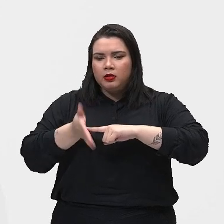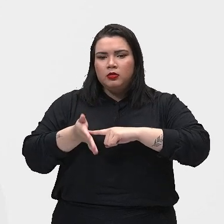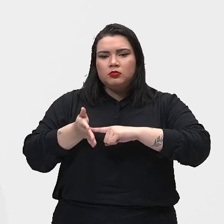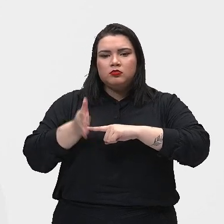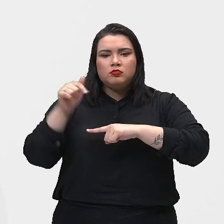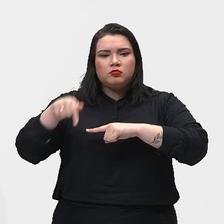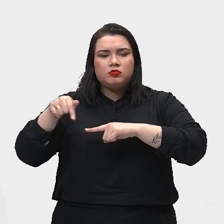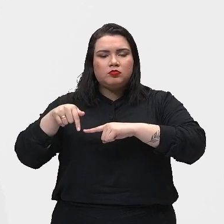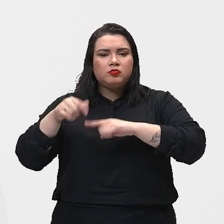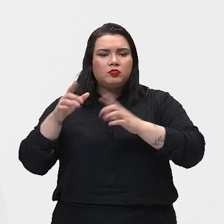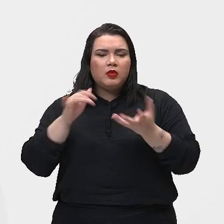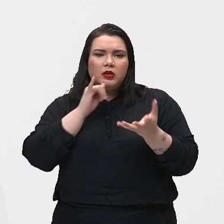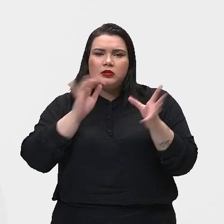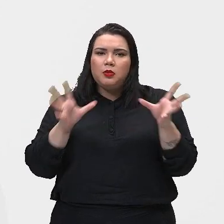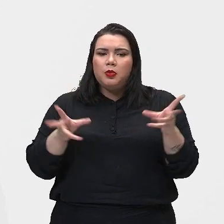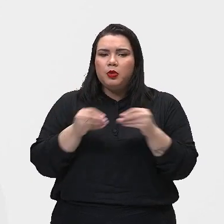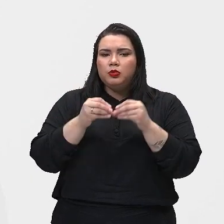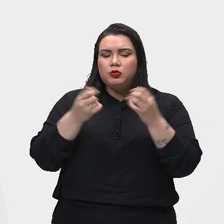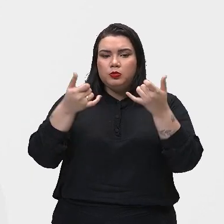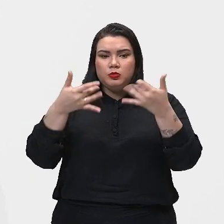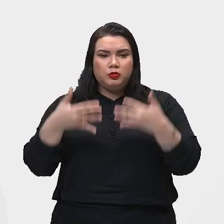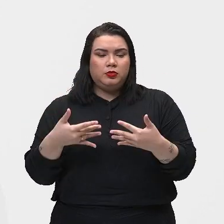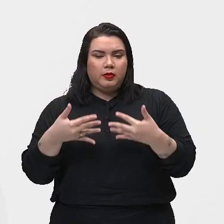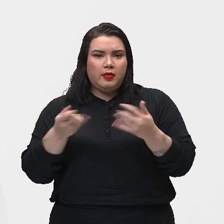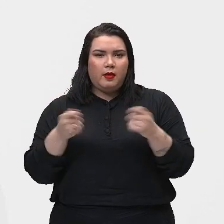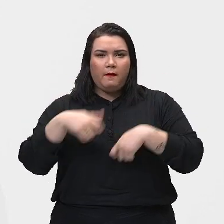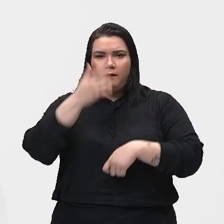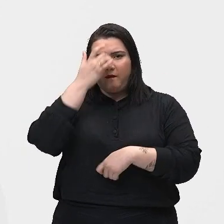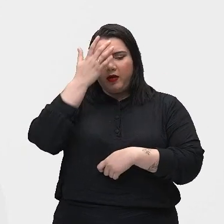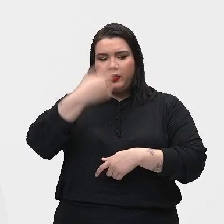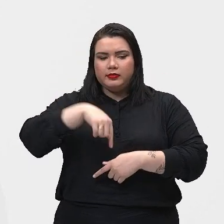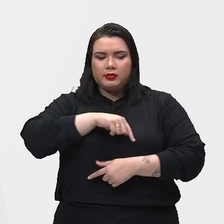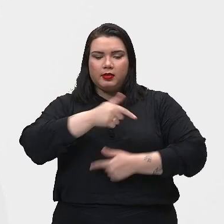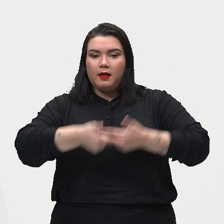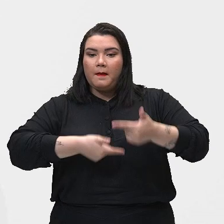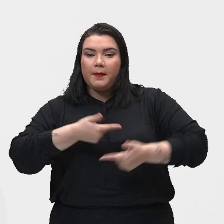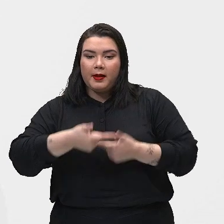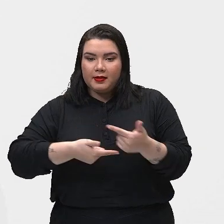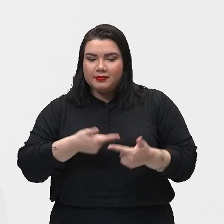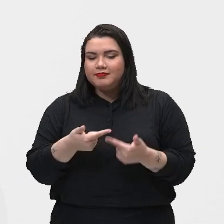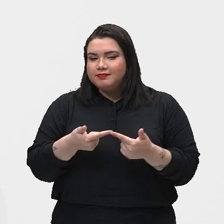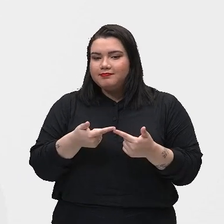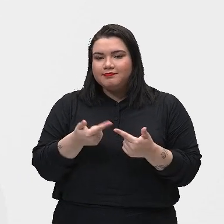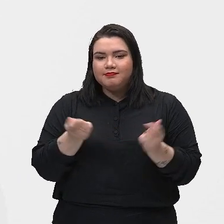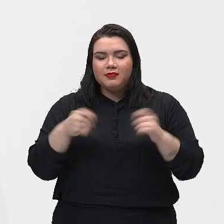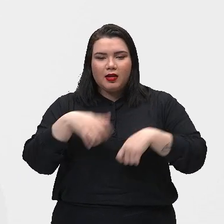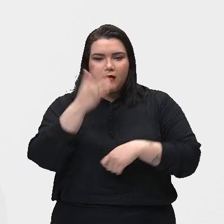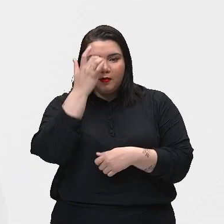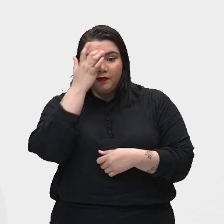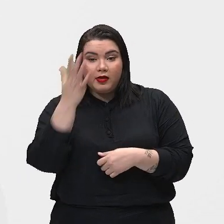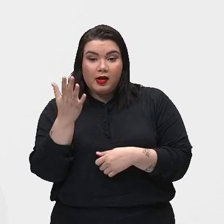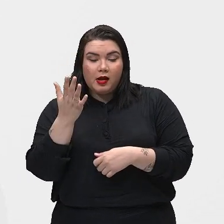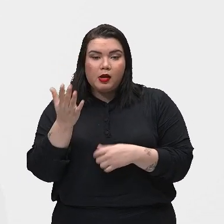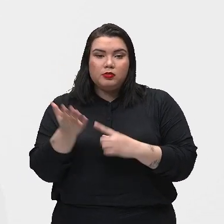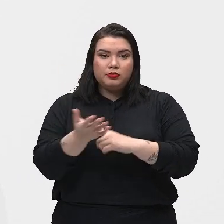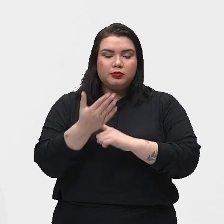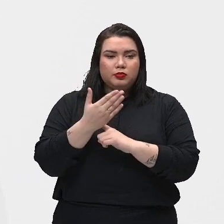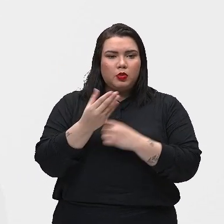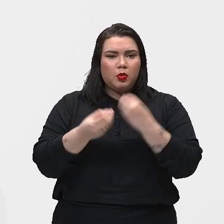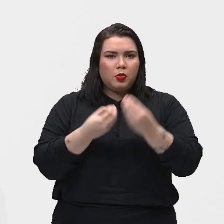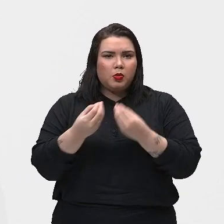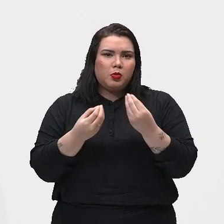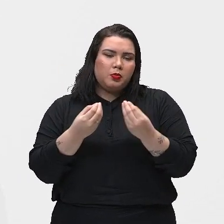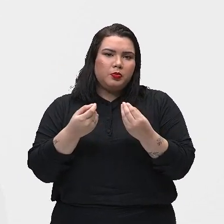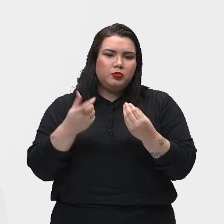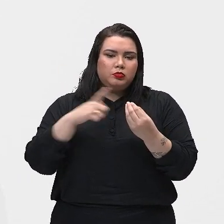resumo, dizendo assim para vocês, elas facilitam o nosso trabalho, né? Eles ajudam a gente com que nós